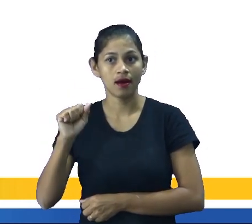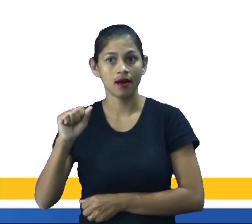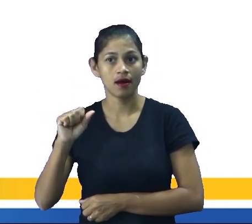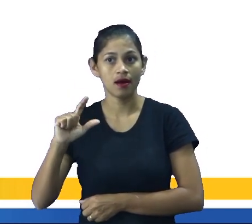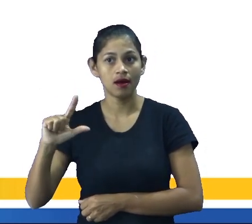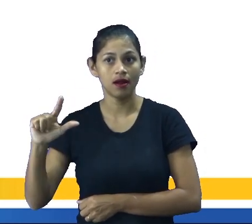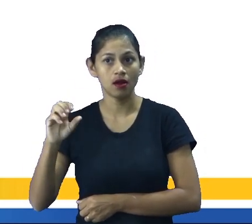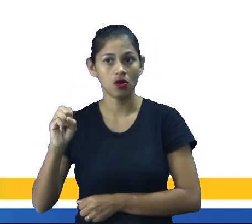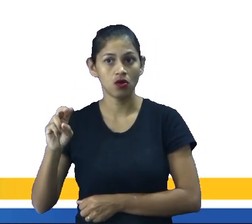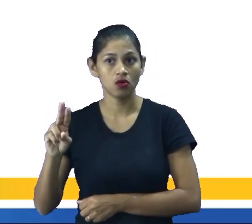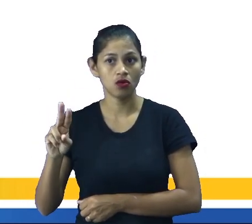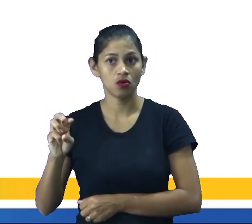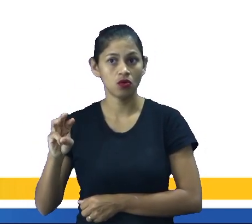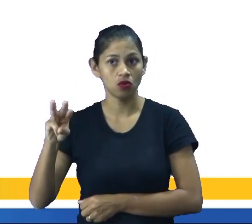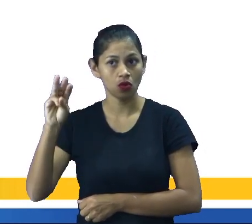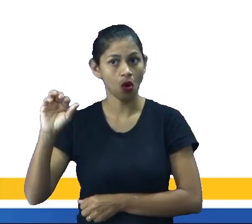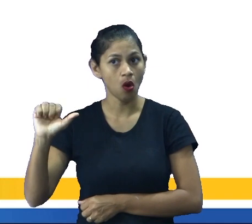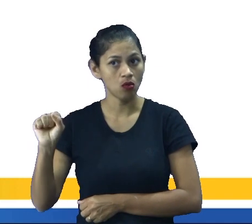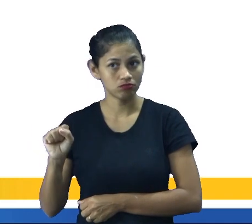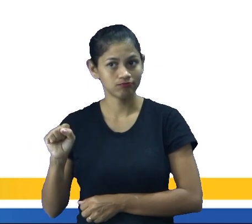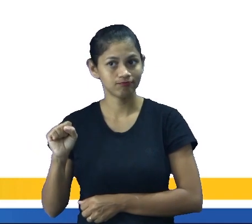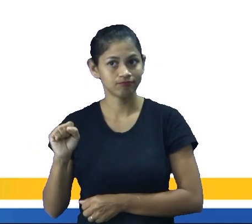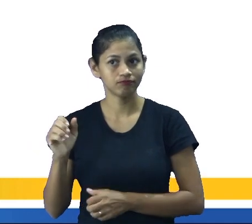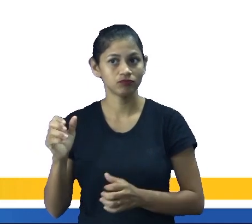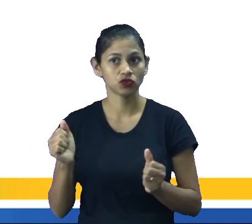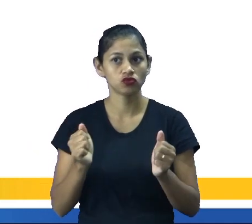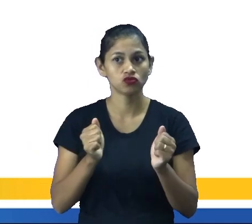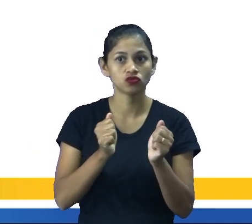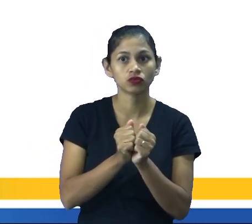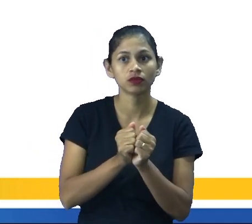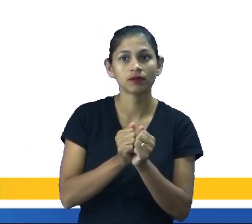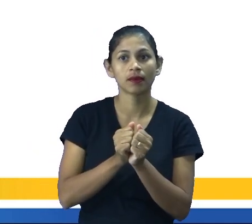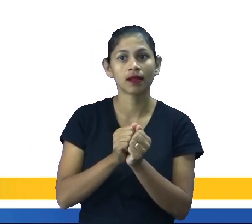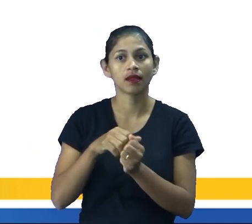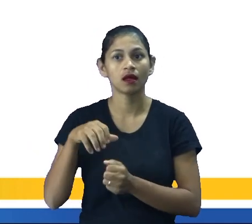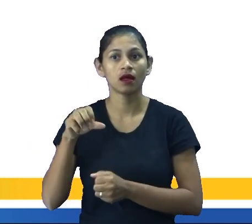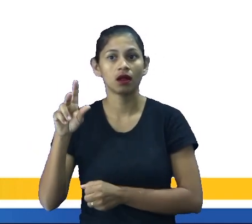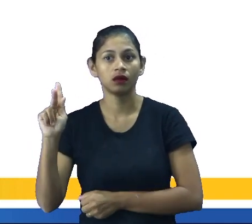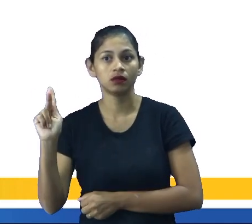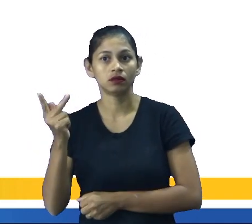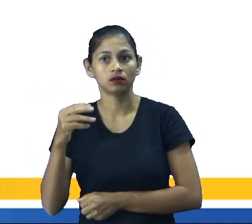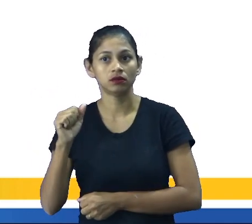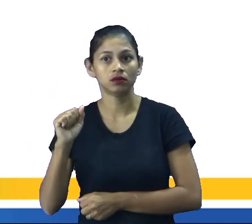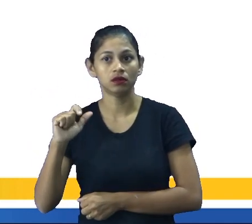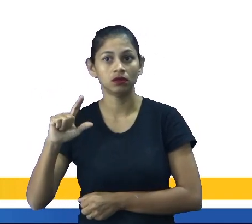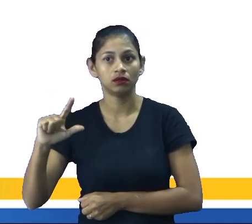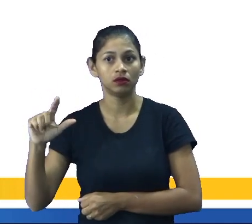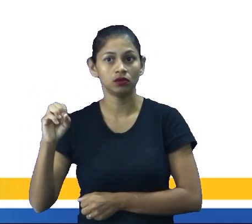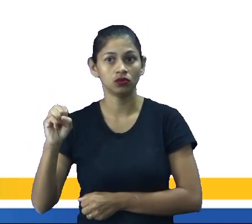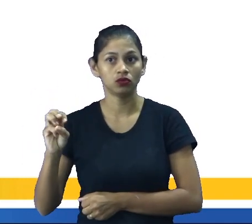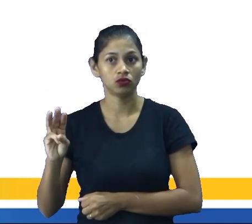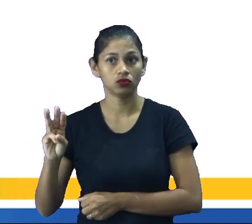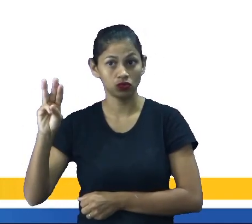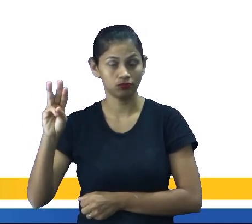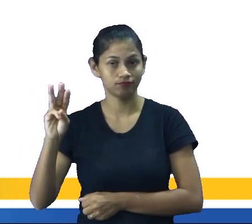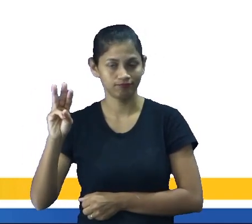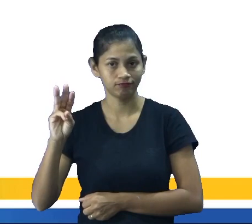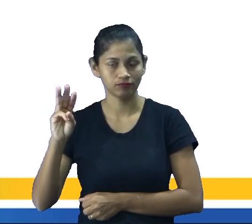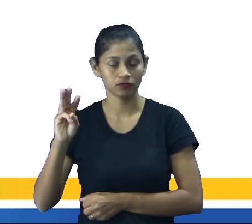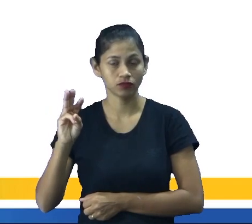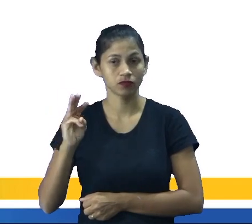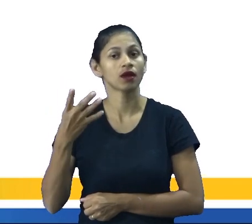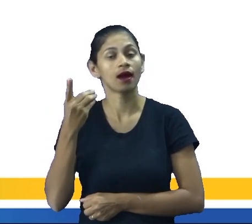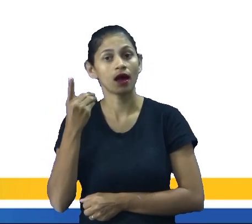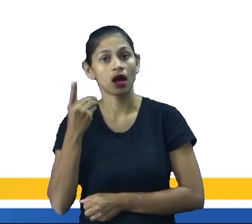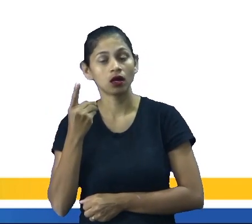ocorre no dia anterior à celebração do dia de todos os santos. O Halloween, ele é comemorado no dia 31